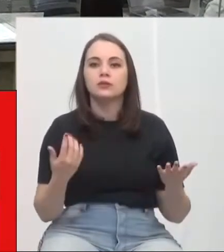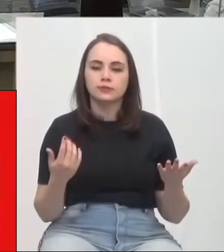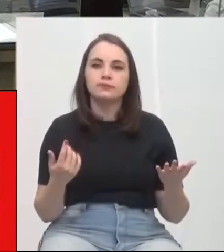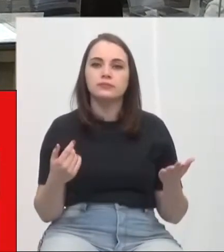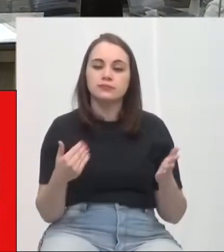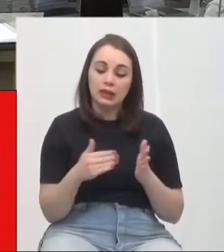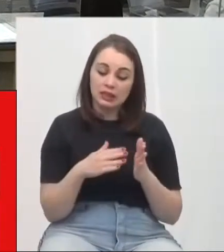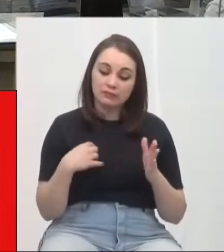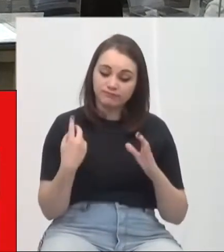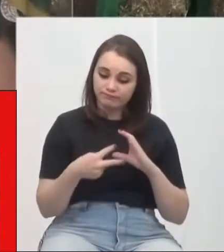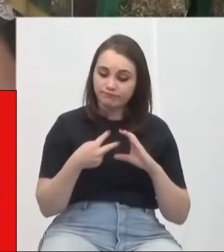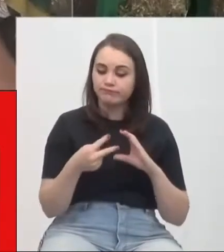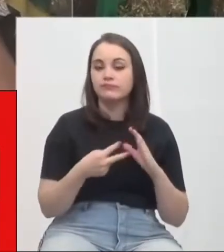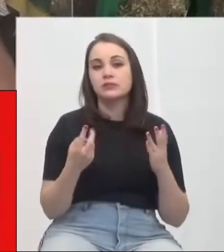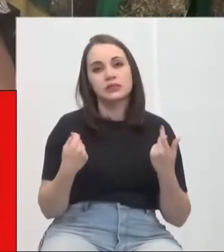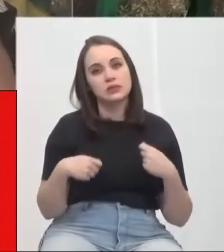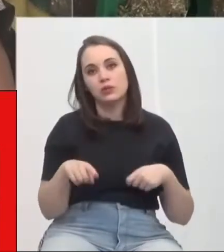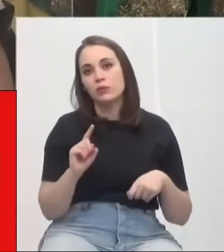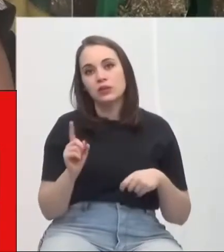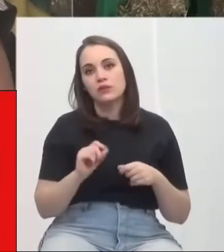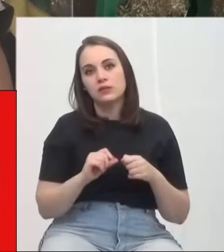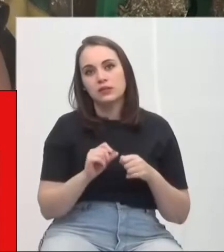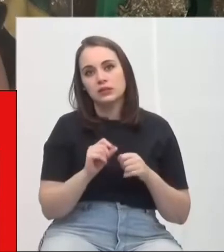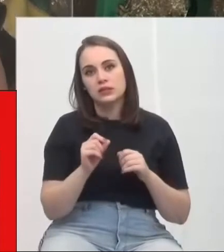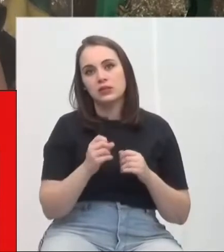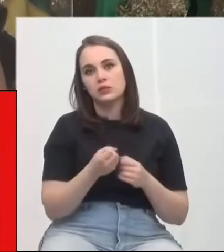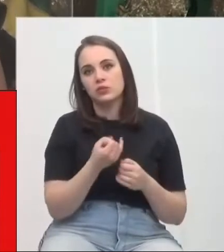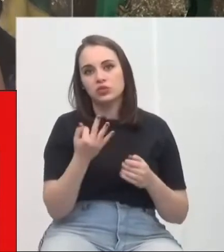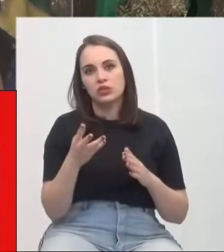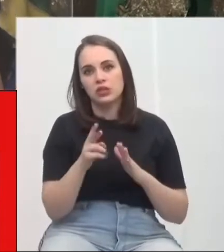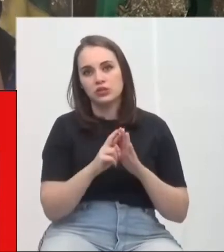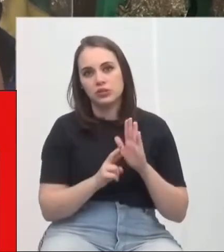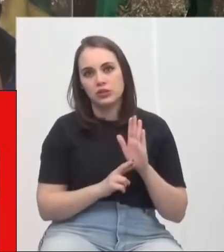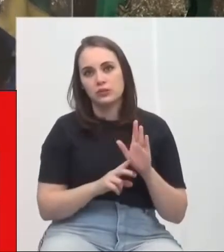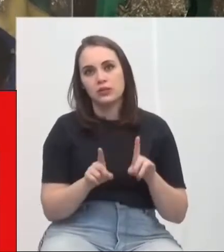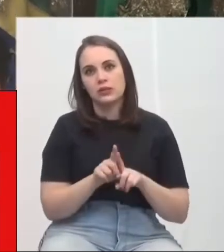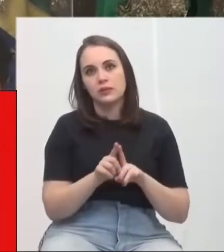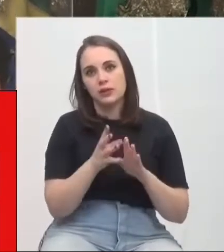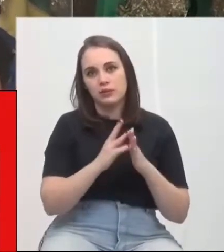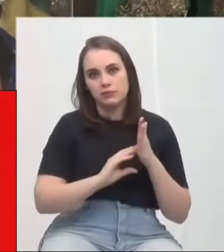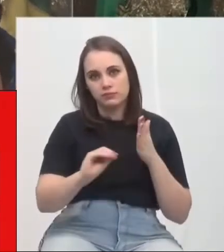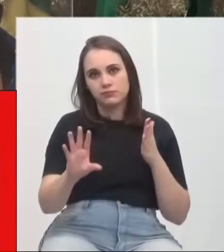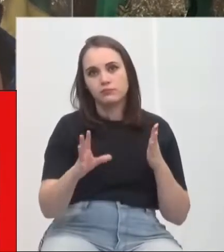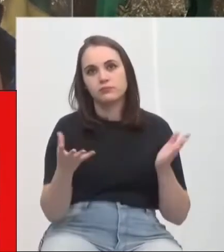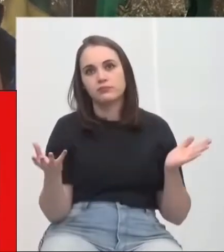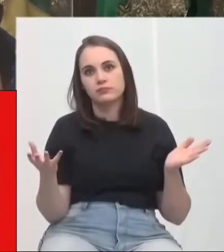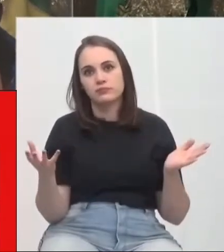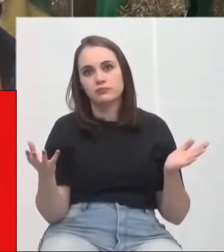casa legislativa, que não iria precisar estar fazendo tanto requerimento, na sua camisa, que não podia fazer.